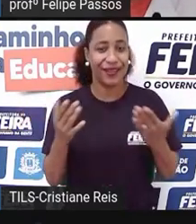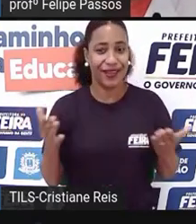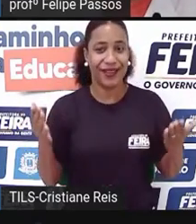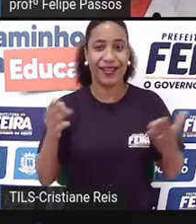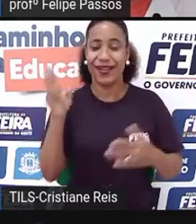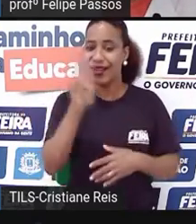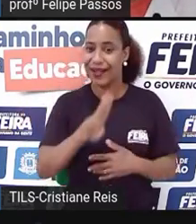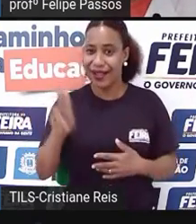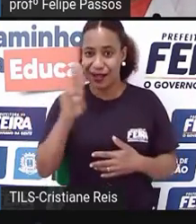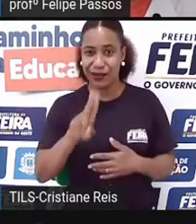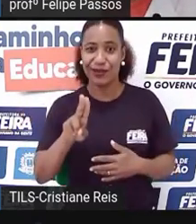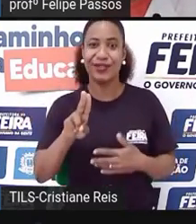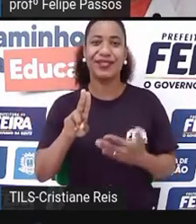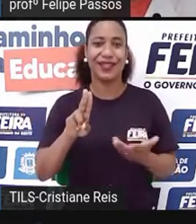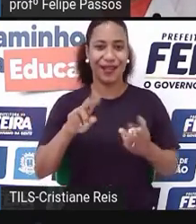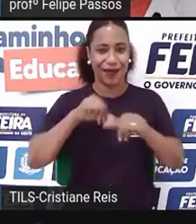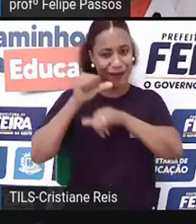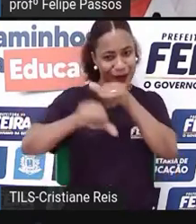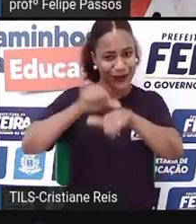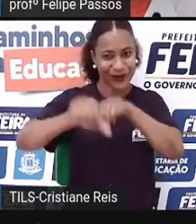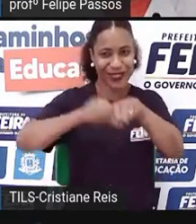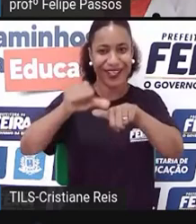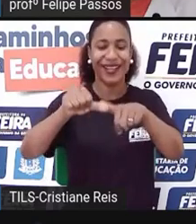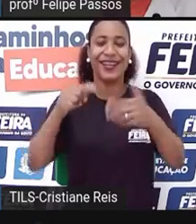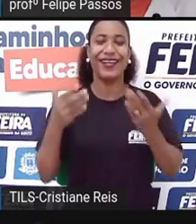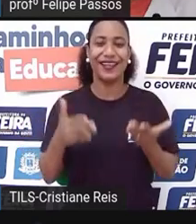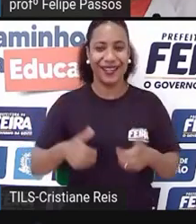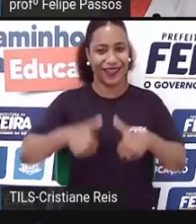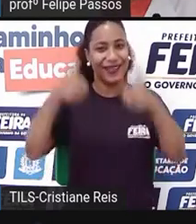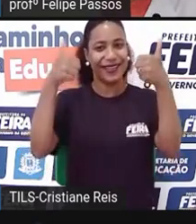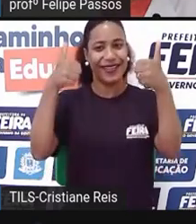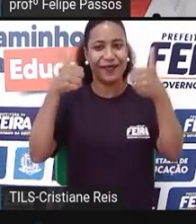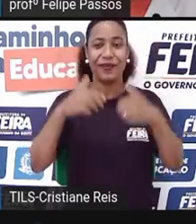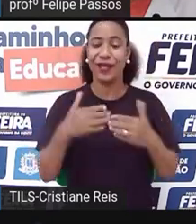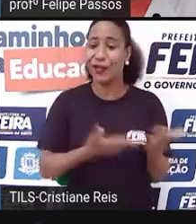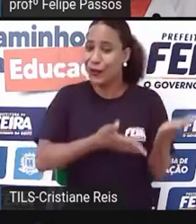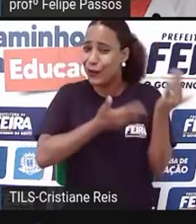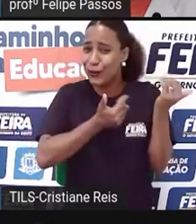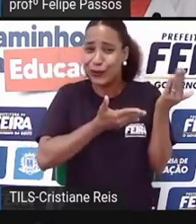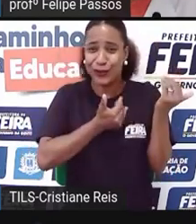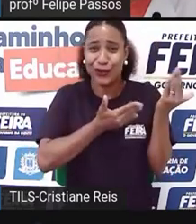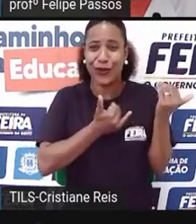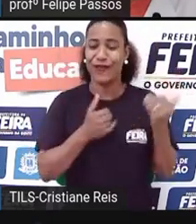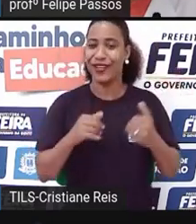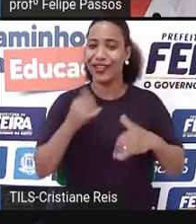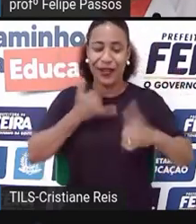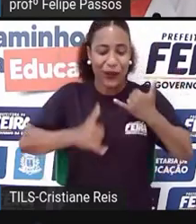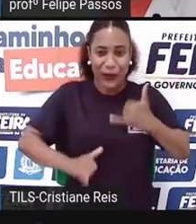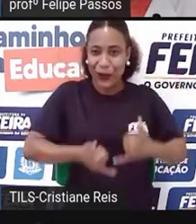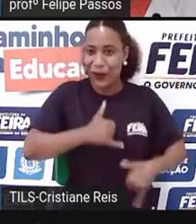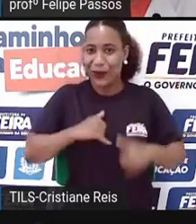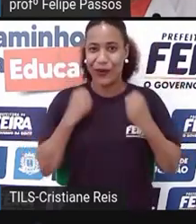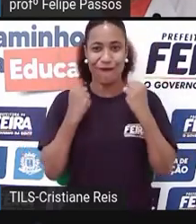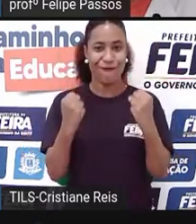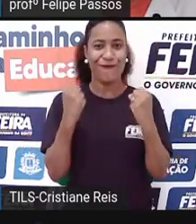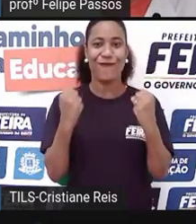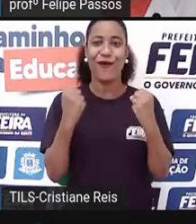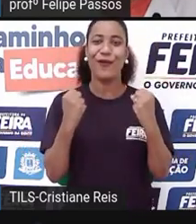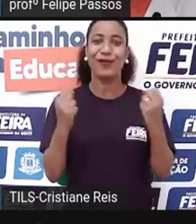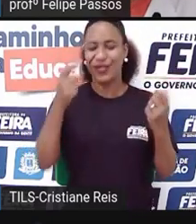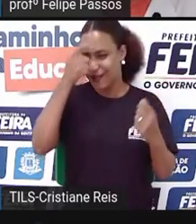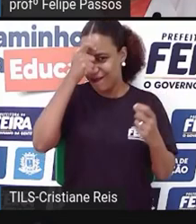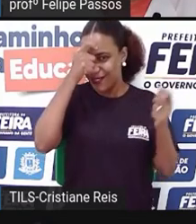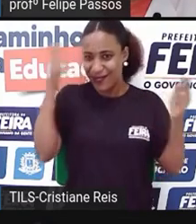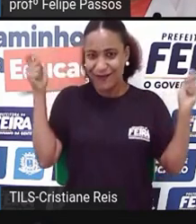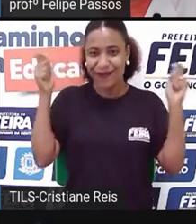de melhor para modificar. E isso, o jovem, ele tem muito, ele tem muita energia, ele tem muita capacidade inventiva, então